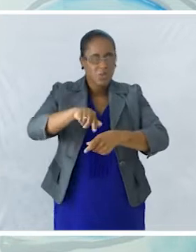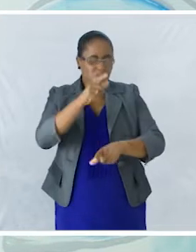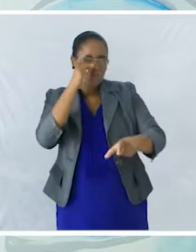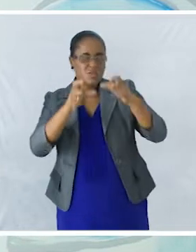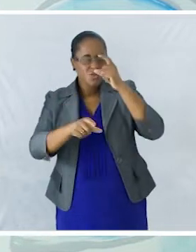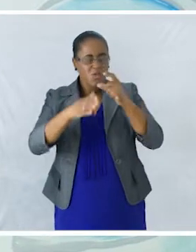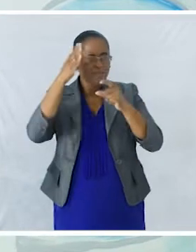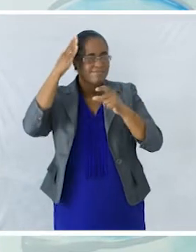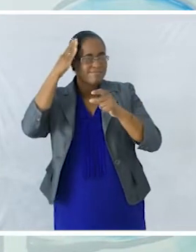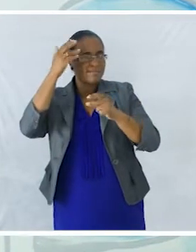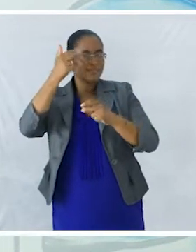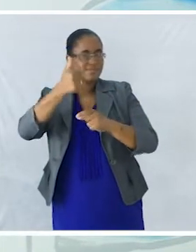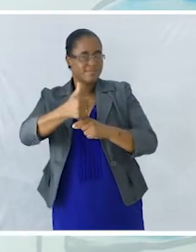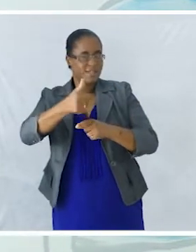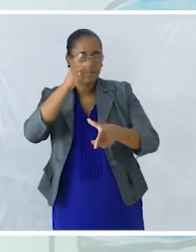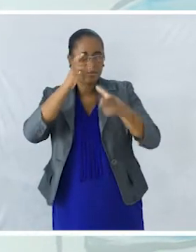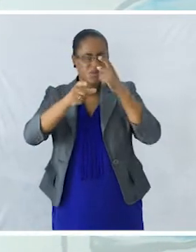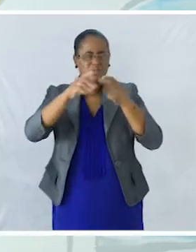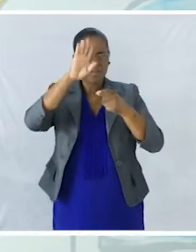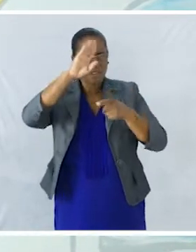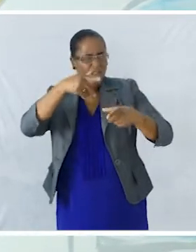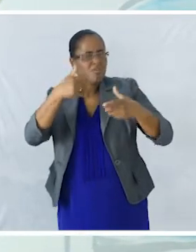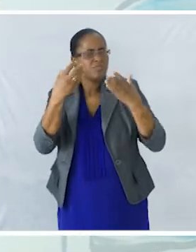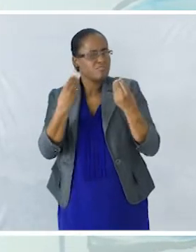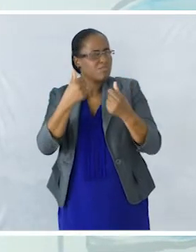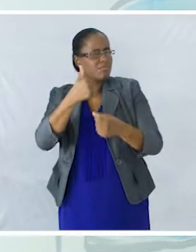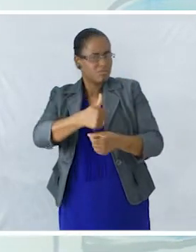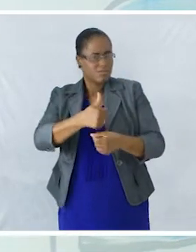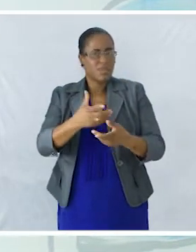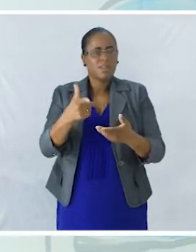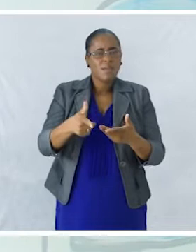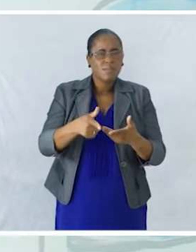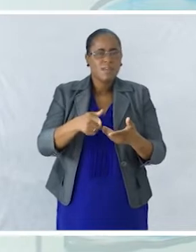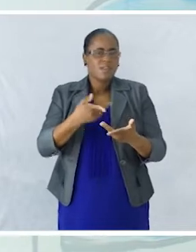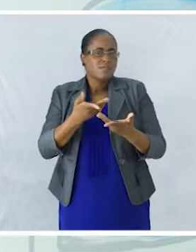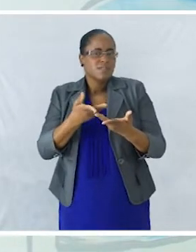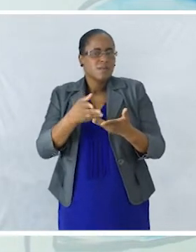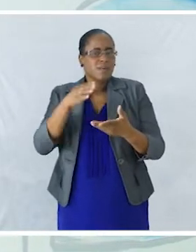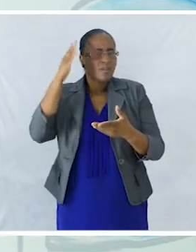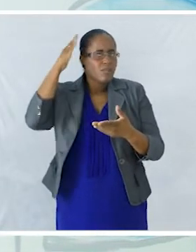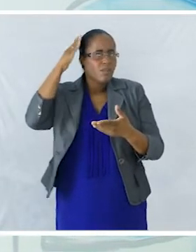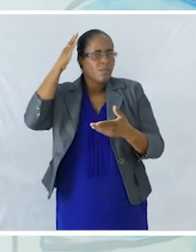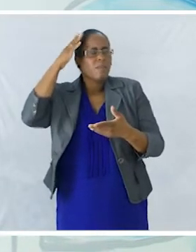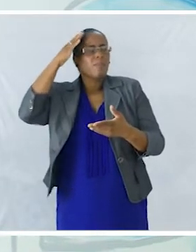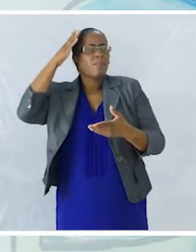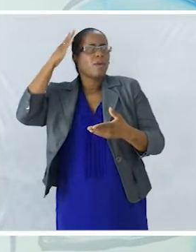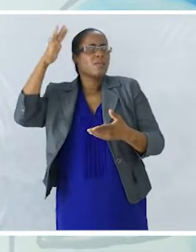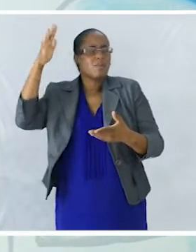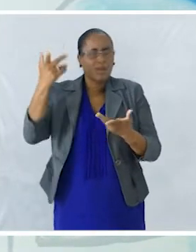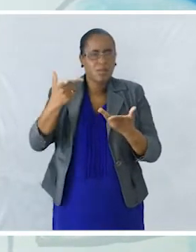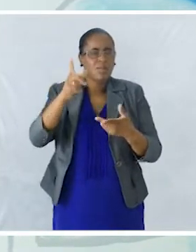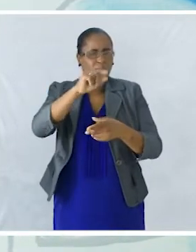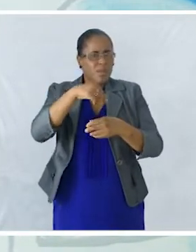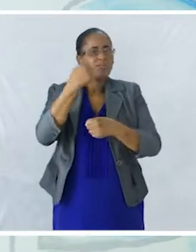inteligentes Pessoas mais sábias E também ativa a nossa imaginação E para a nossa aula de